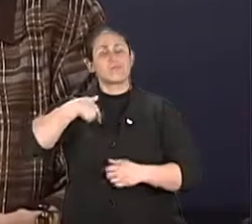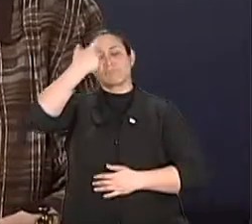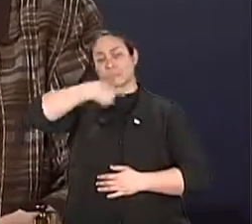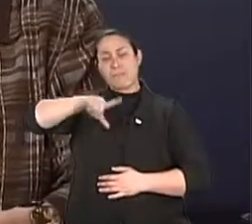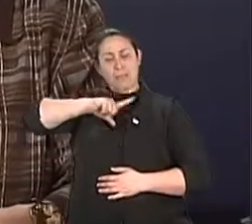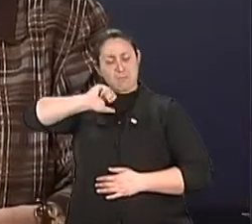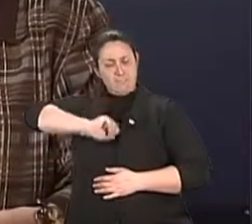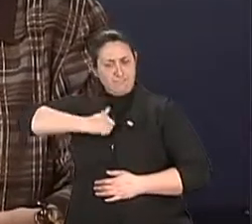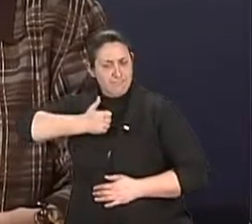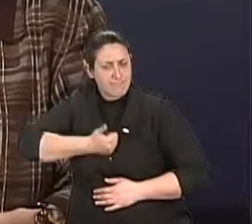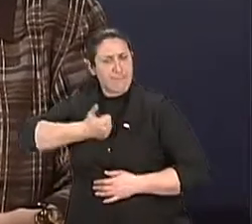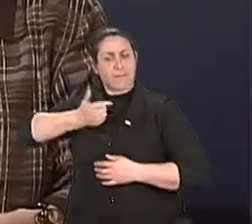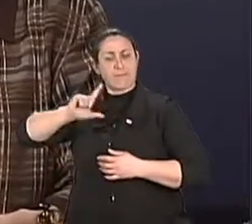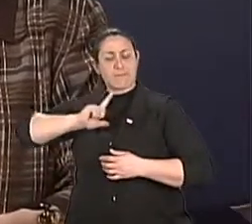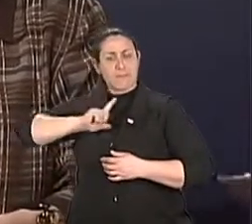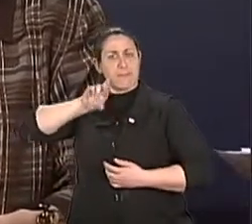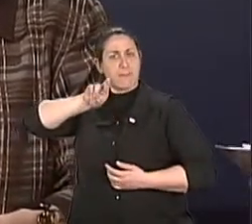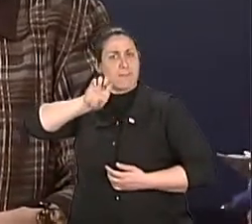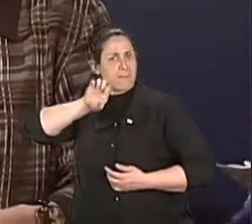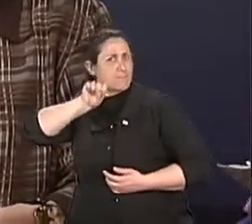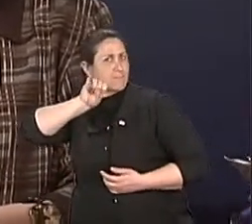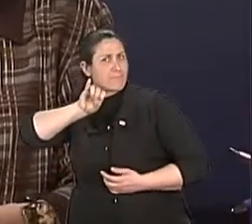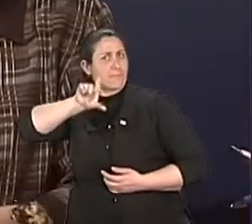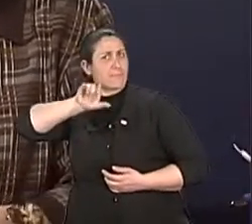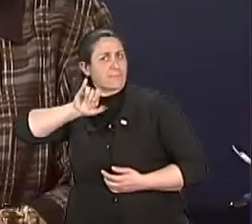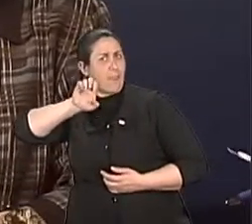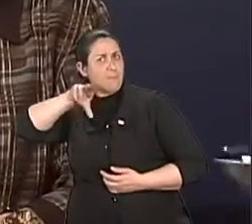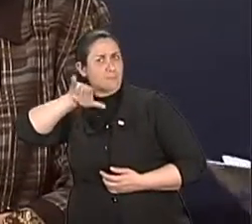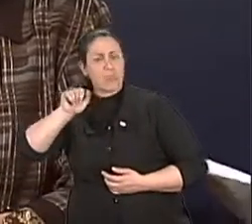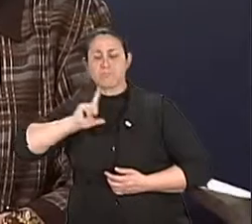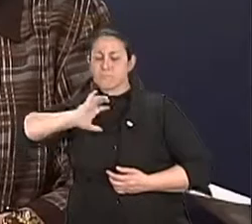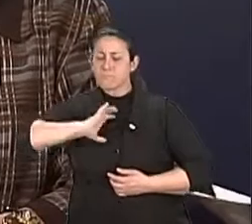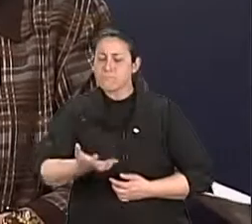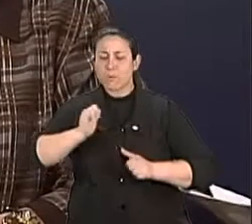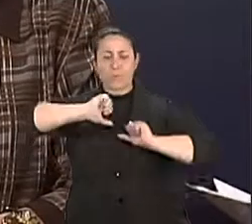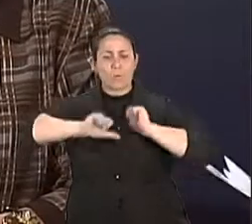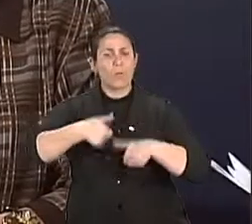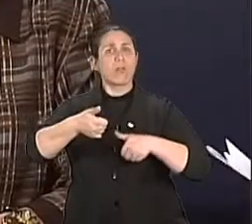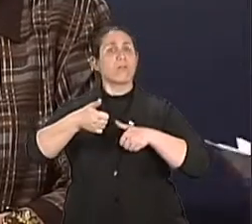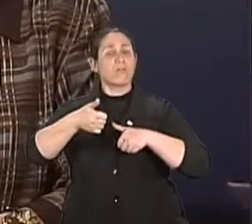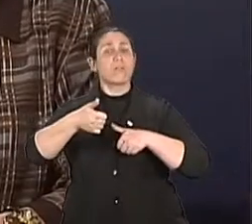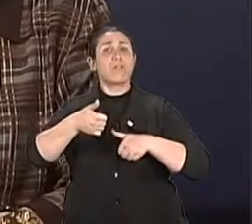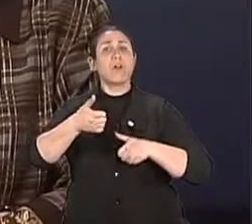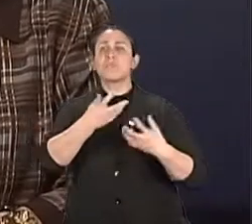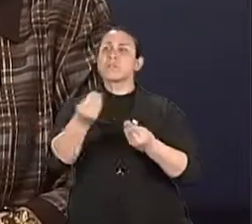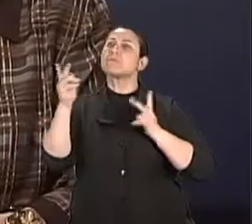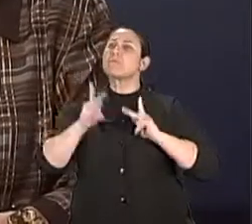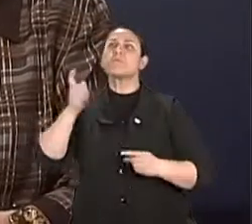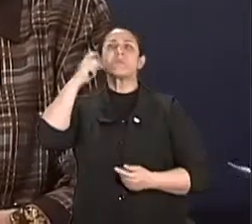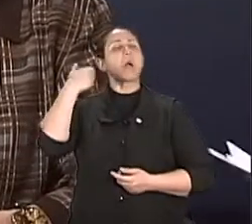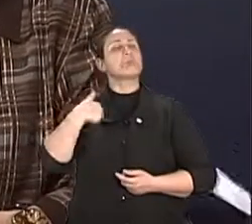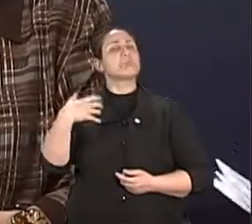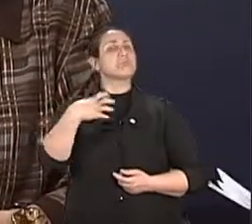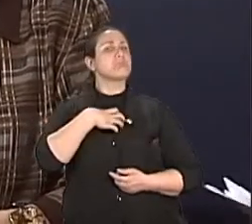que tu tem qualidades, que tu tem... E as pessoas às vezes chegam dizendo assim, ah, eu acho que eu sou uma pessoa muito...